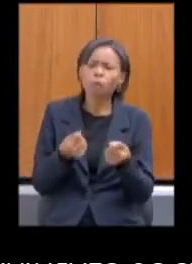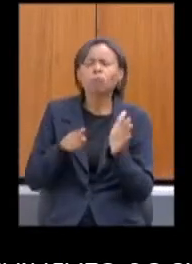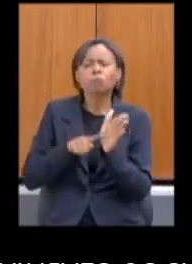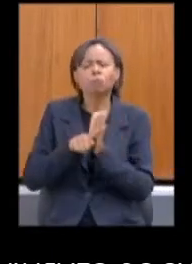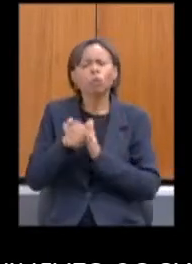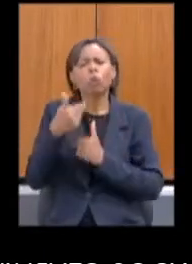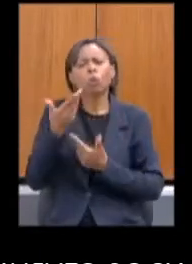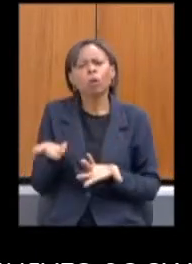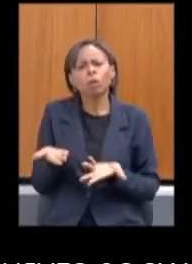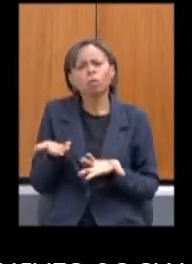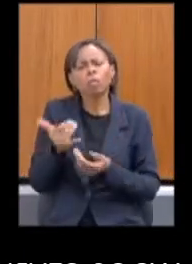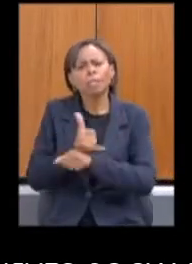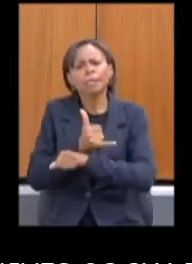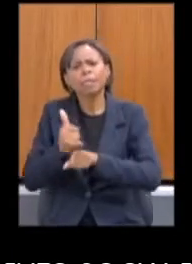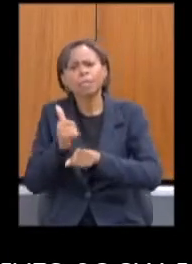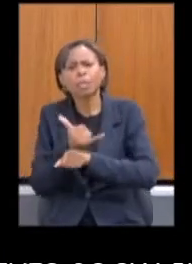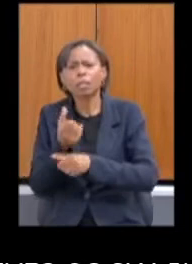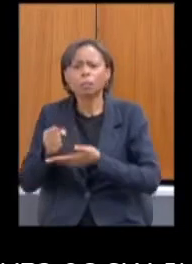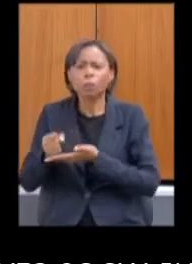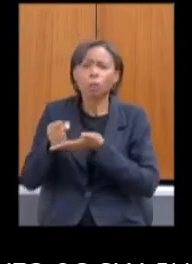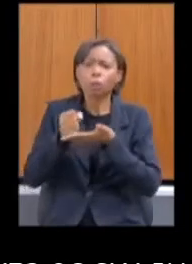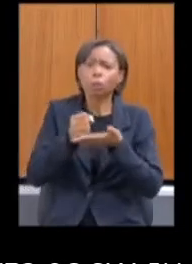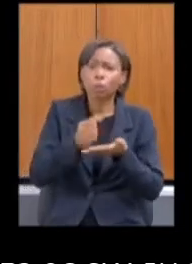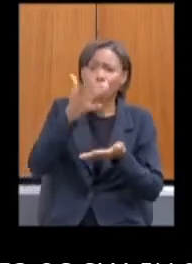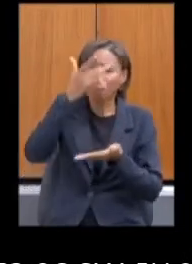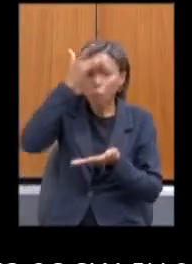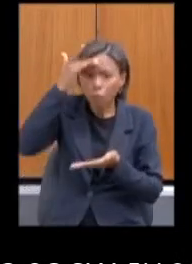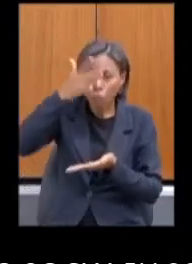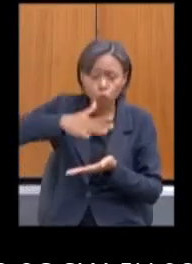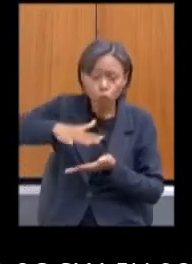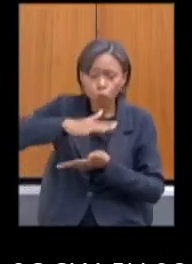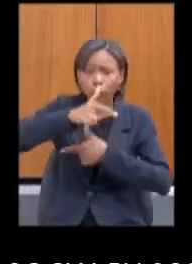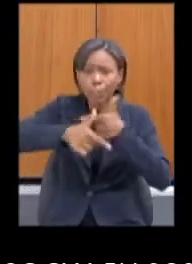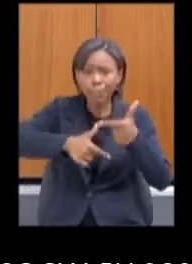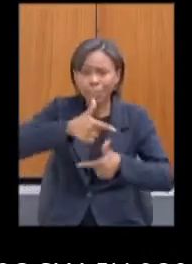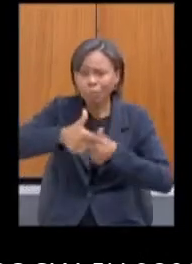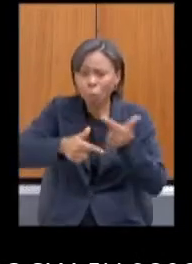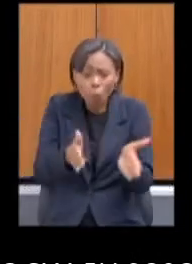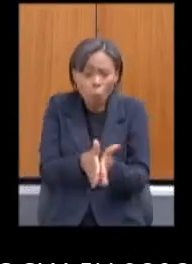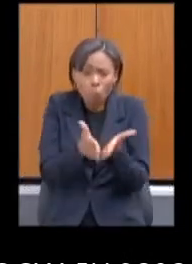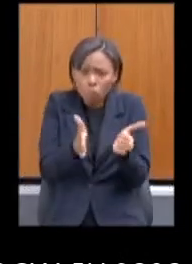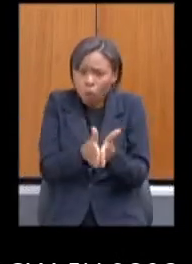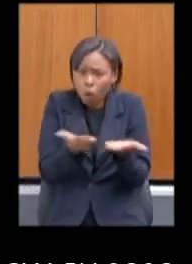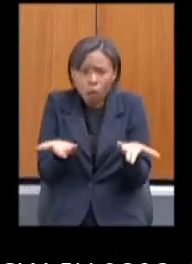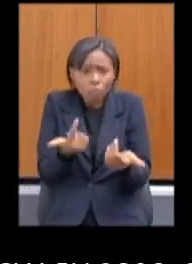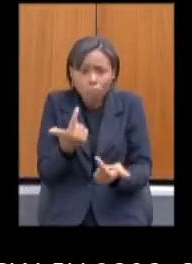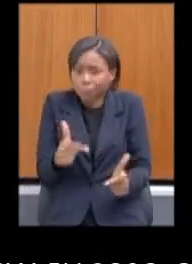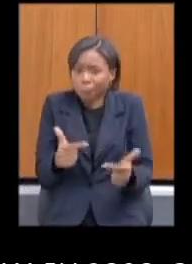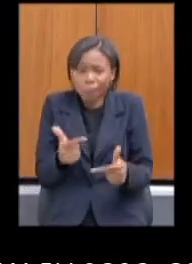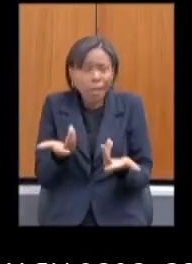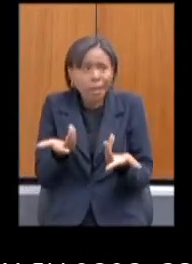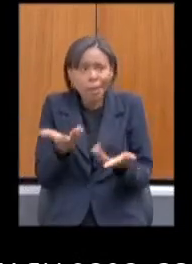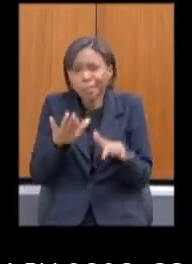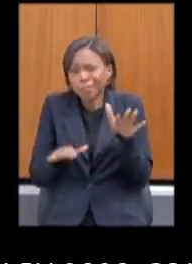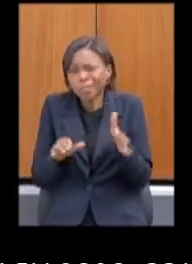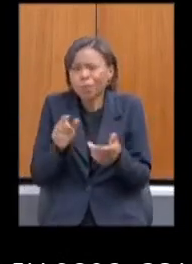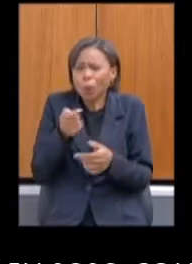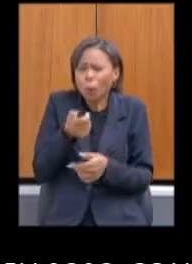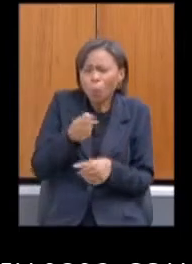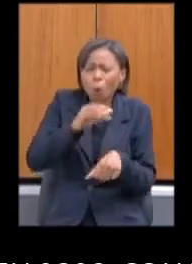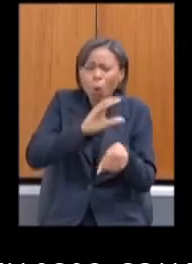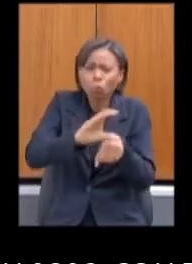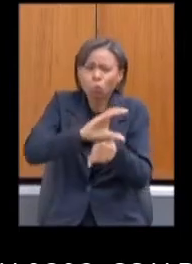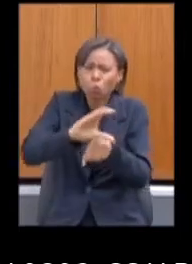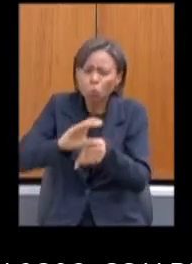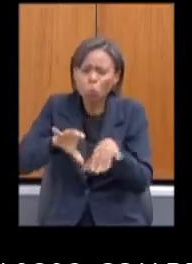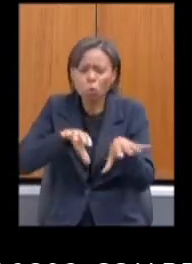Estado para atender o trabalhador pobre com pouca qualificação, os informais e os